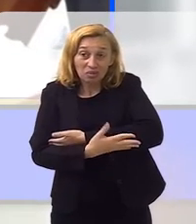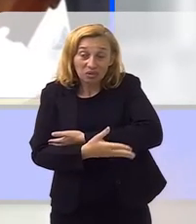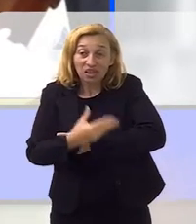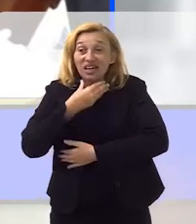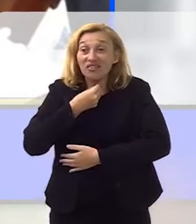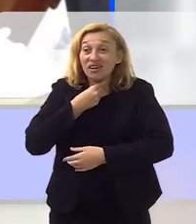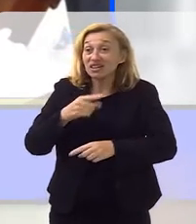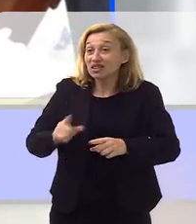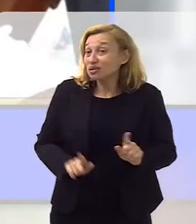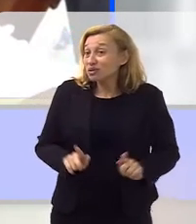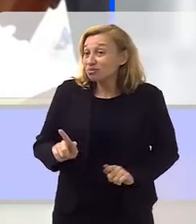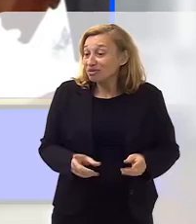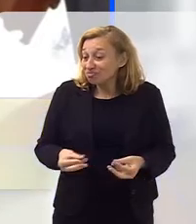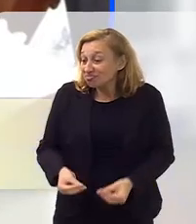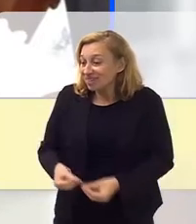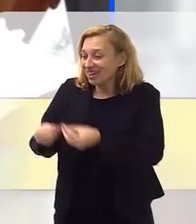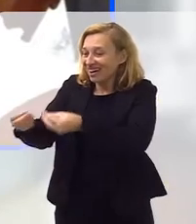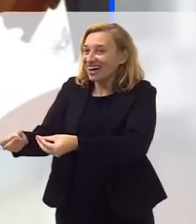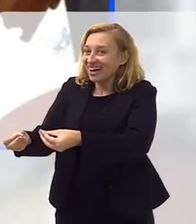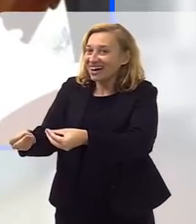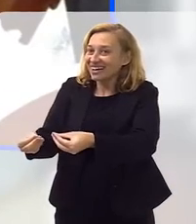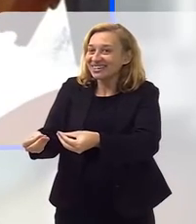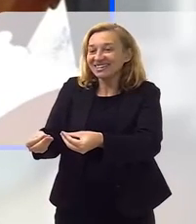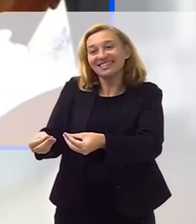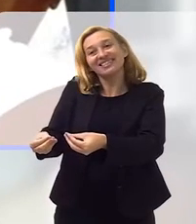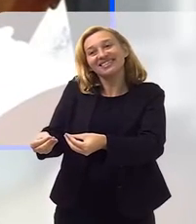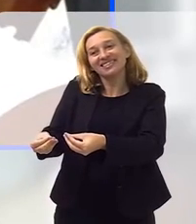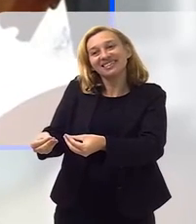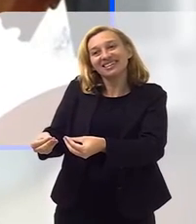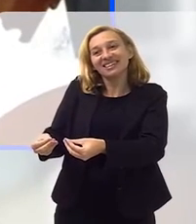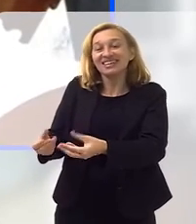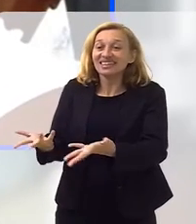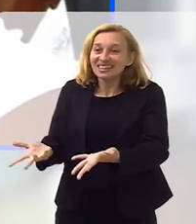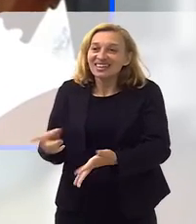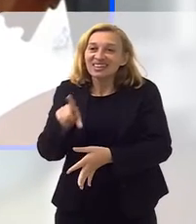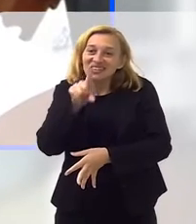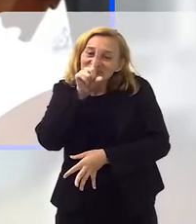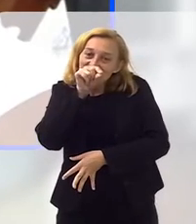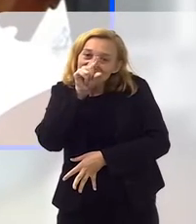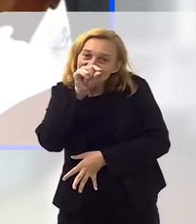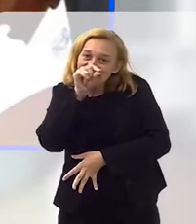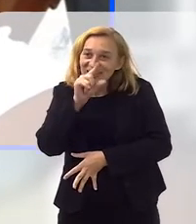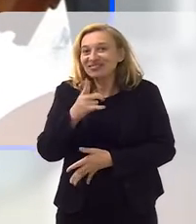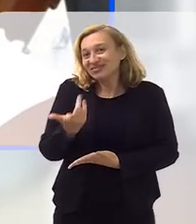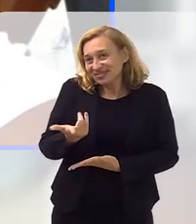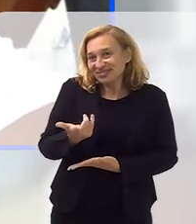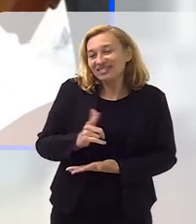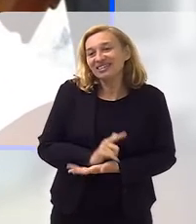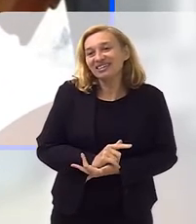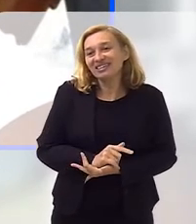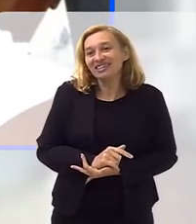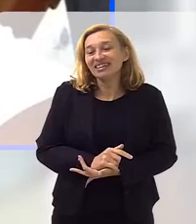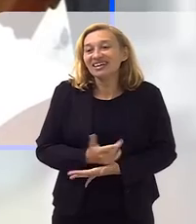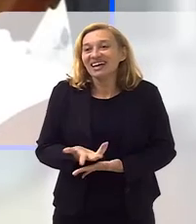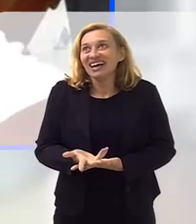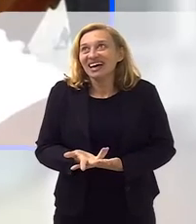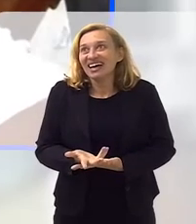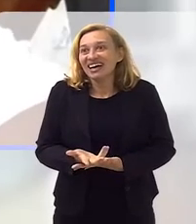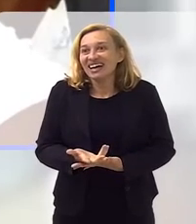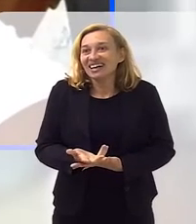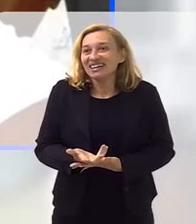coisas, e os primos presentearam ela naquelas idas na serrinha, ela bem nova, foi esse passarinho, e dali